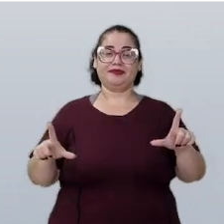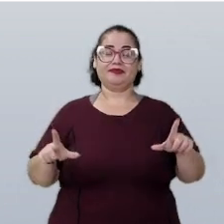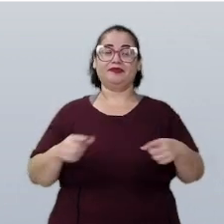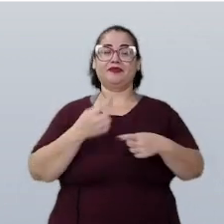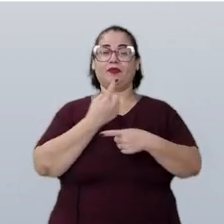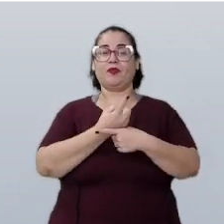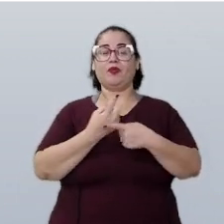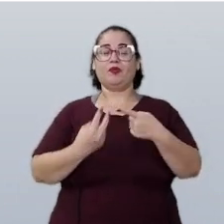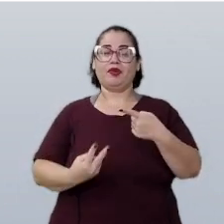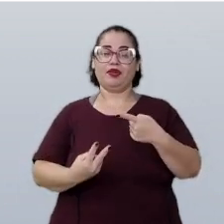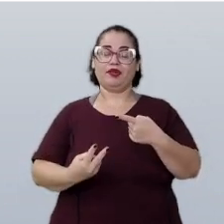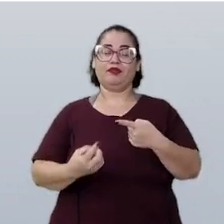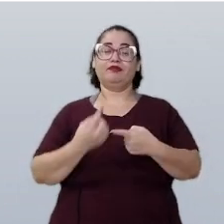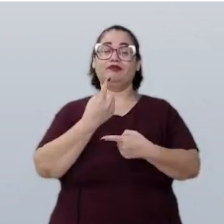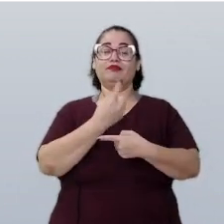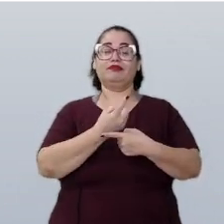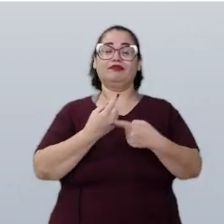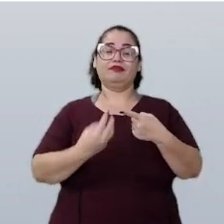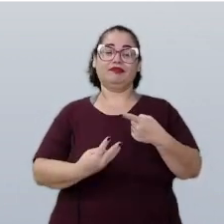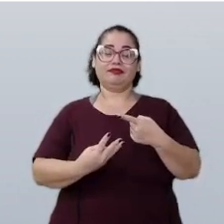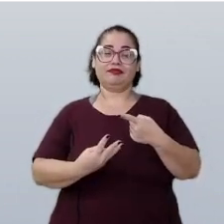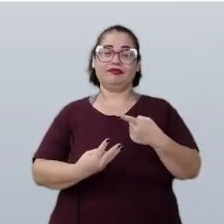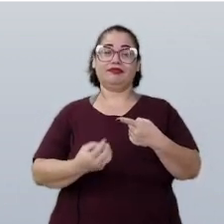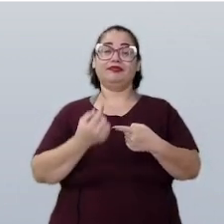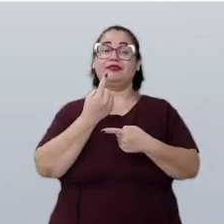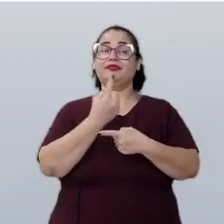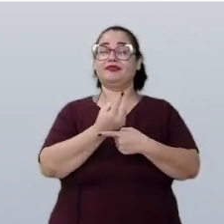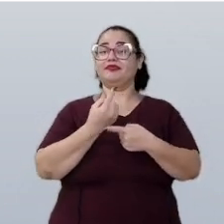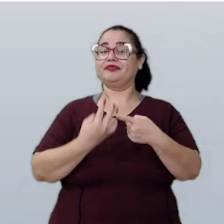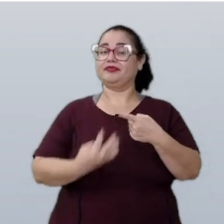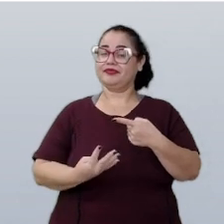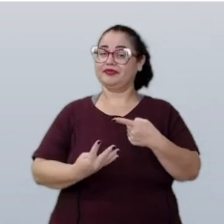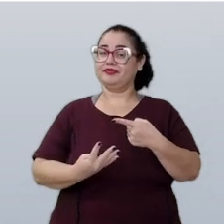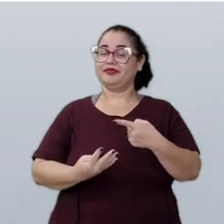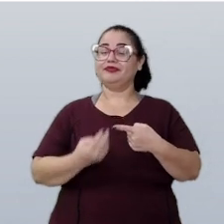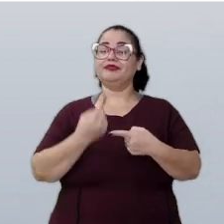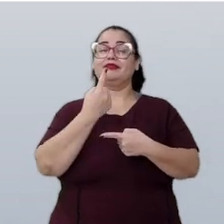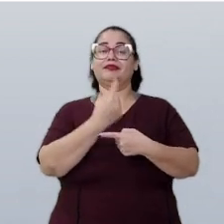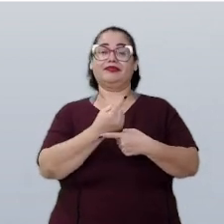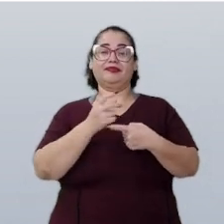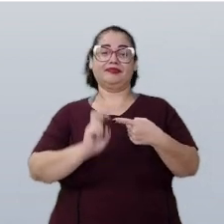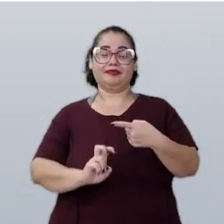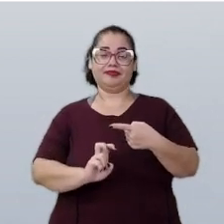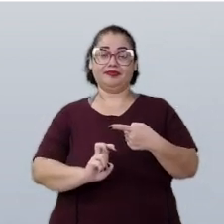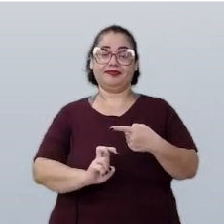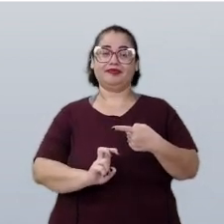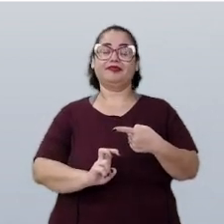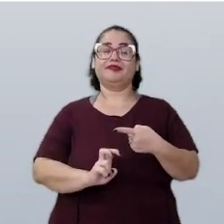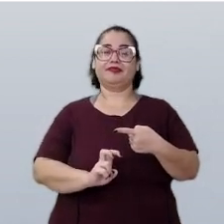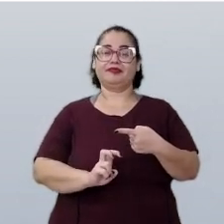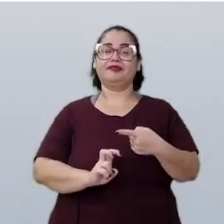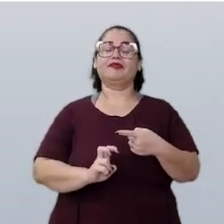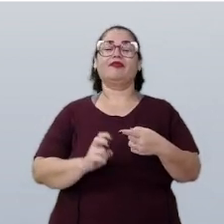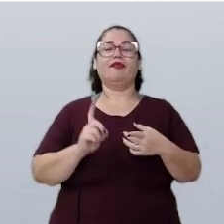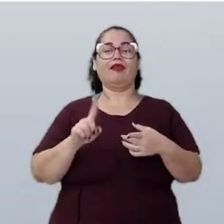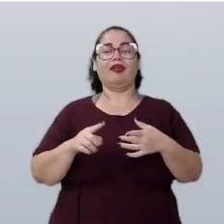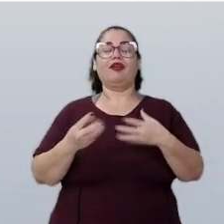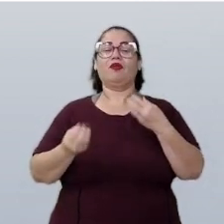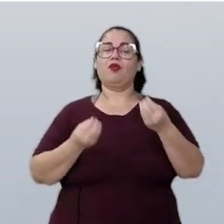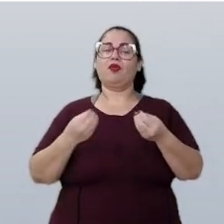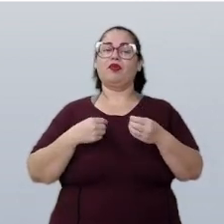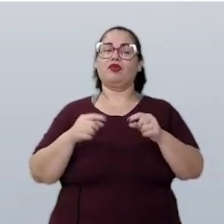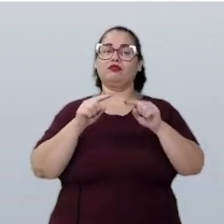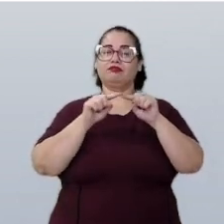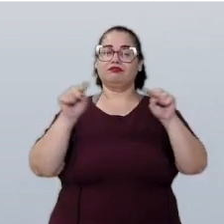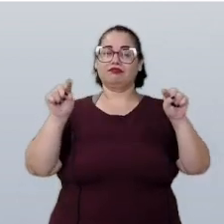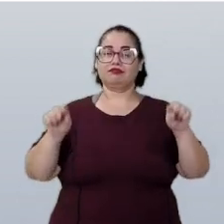1,5, 1,3, 1,4 e 1,5. É como eu pegar